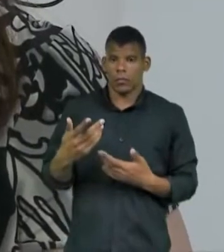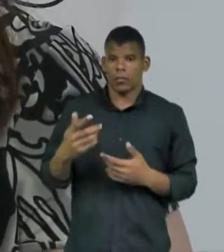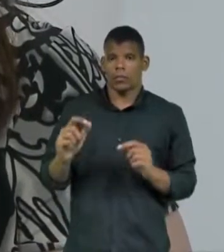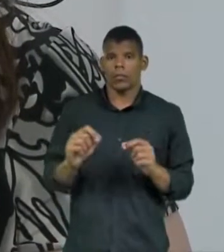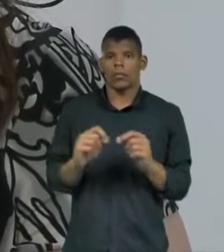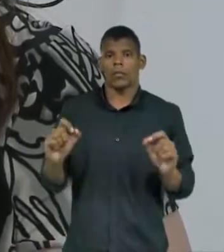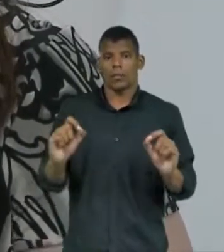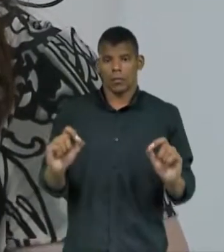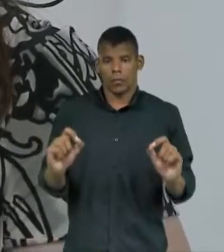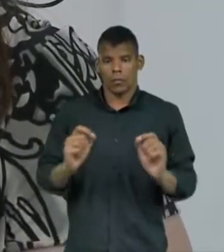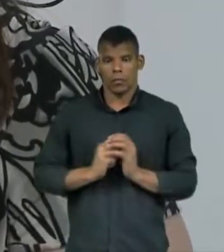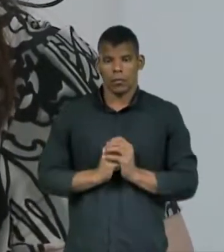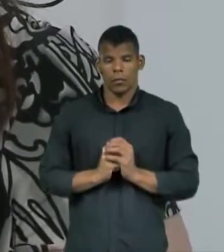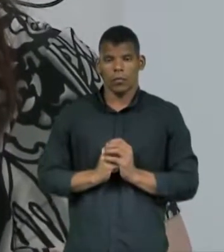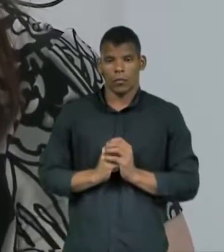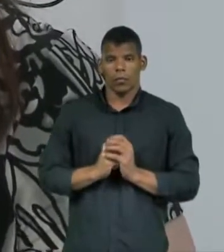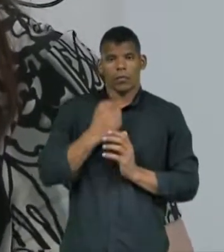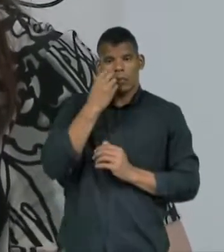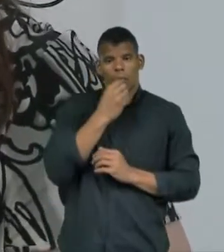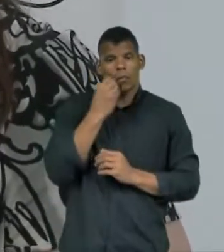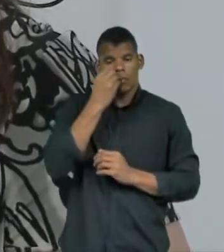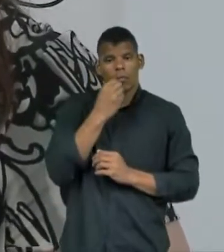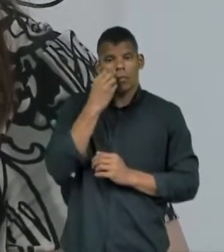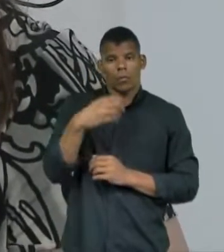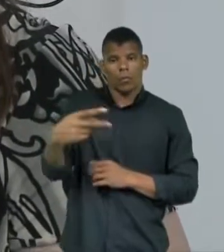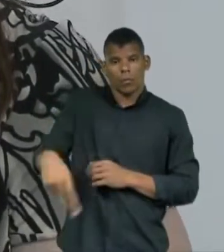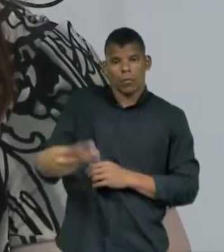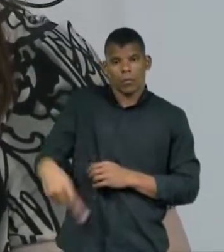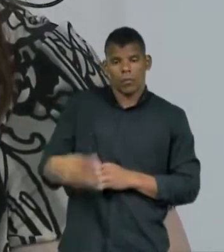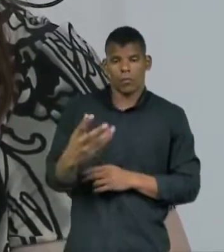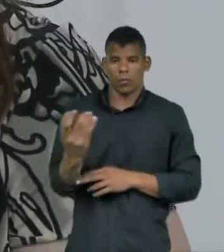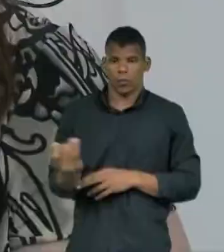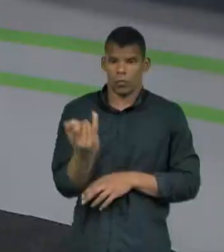as experiências que tenham maior relevância.